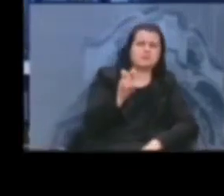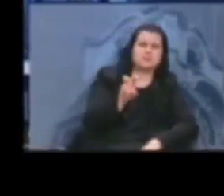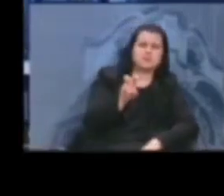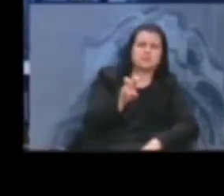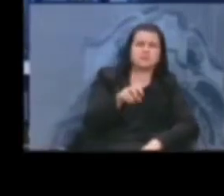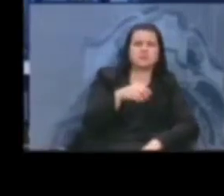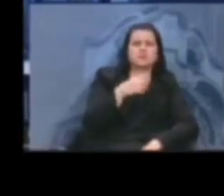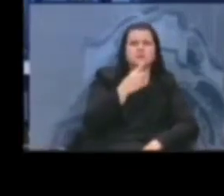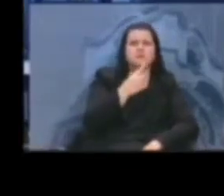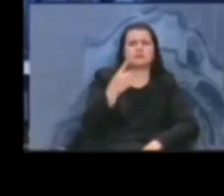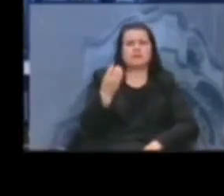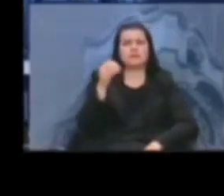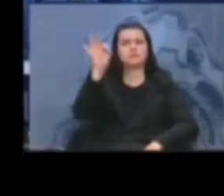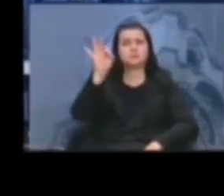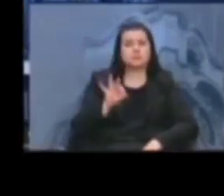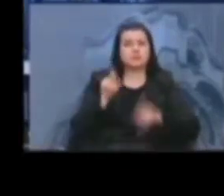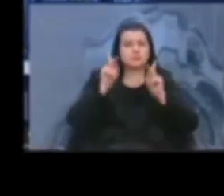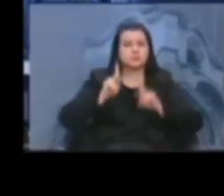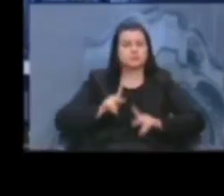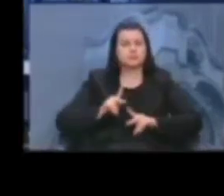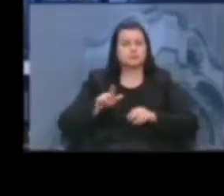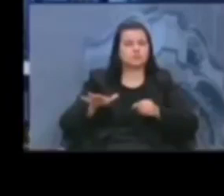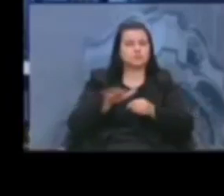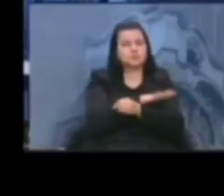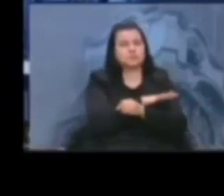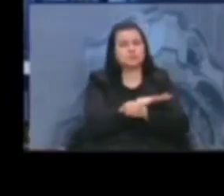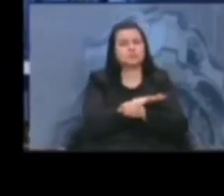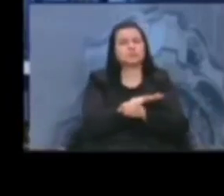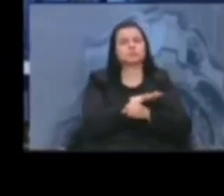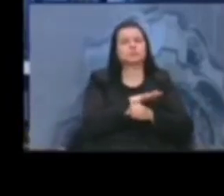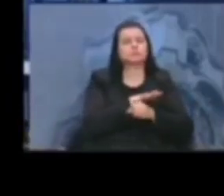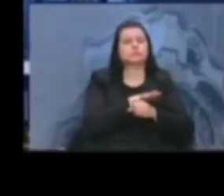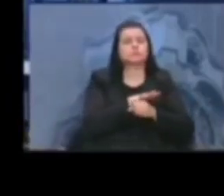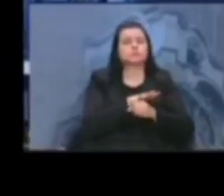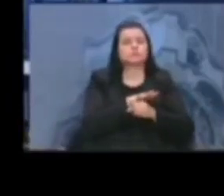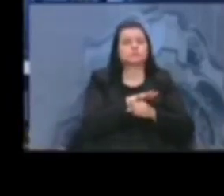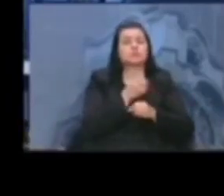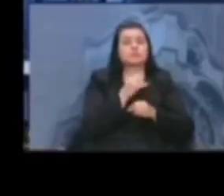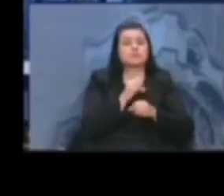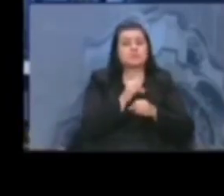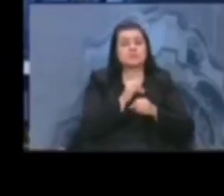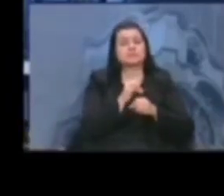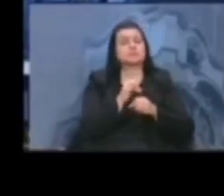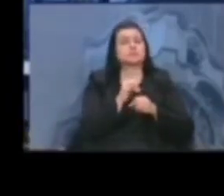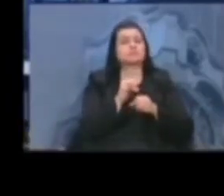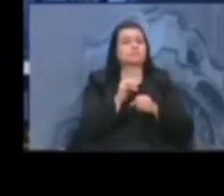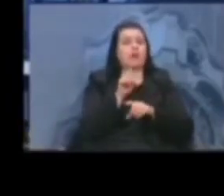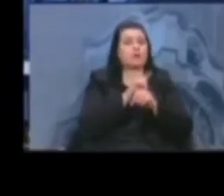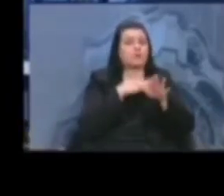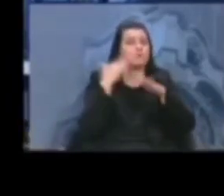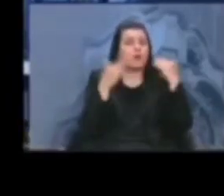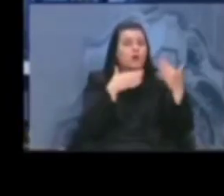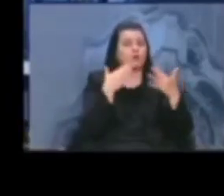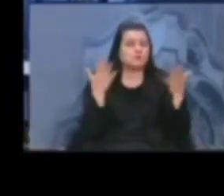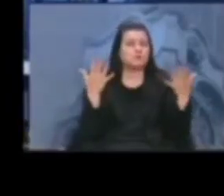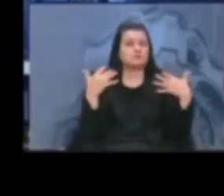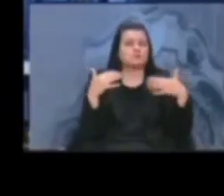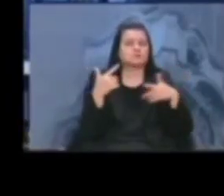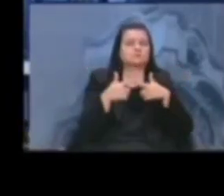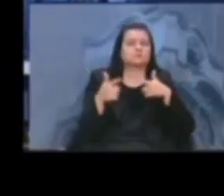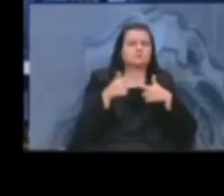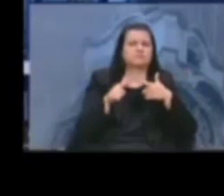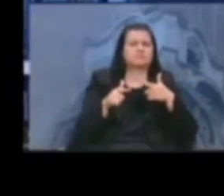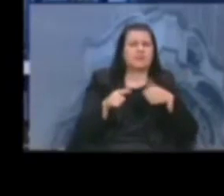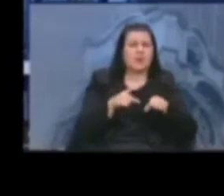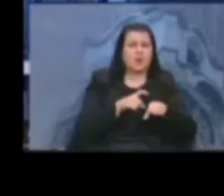e a ocupação dos leitos só reduz mediante mortes. Então, não seria o momento adequado de nós